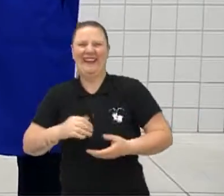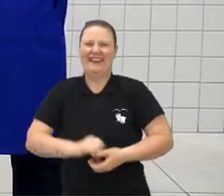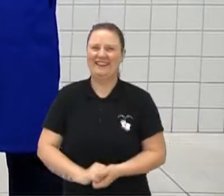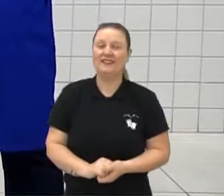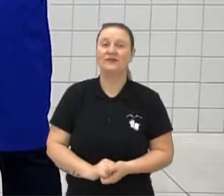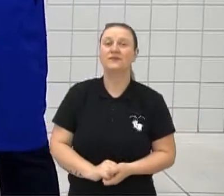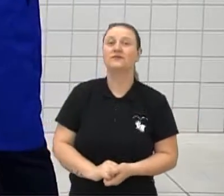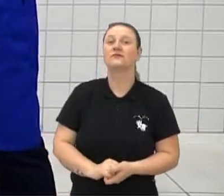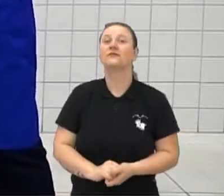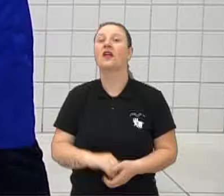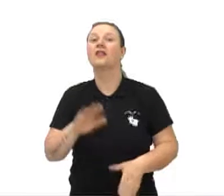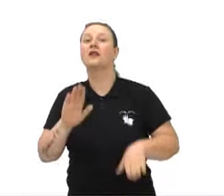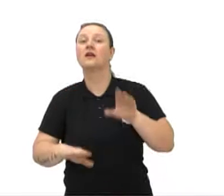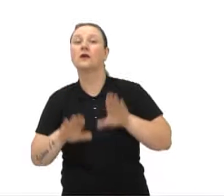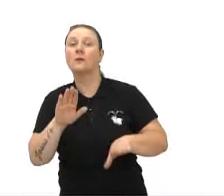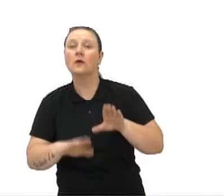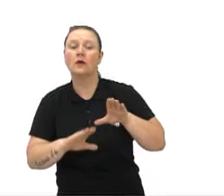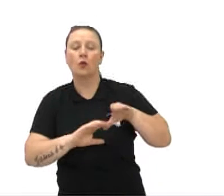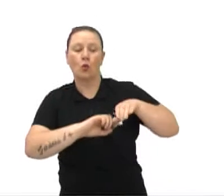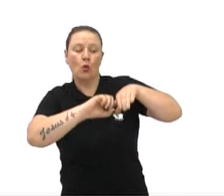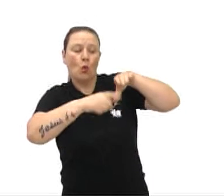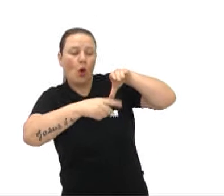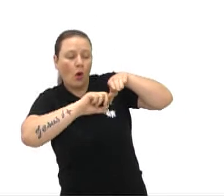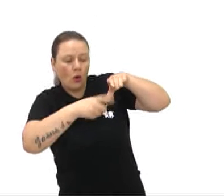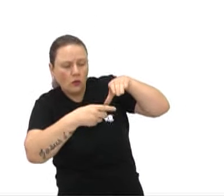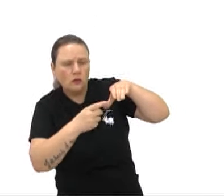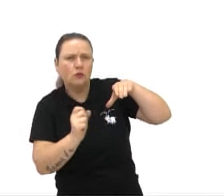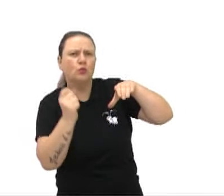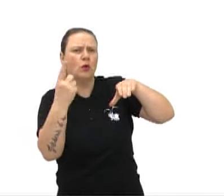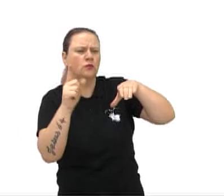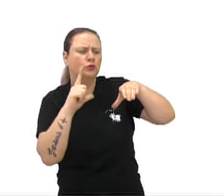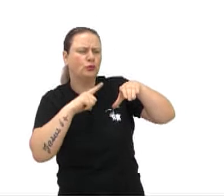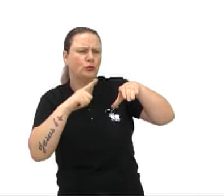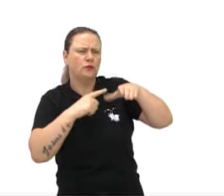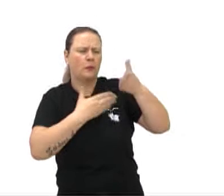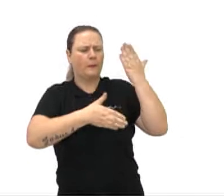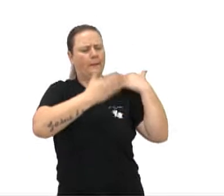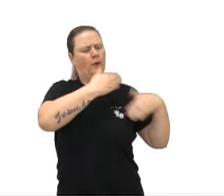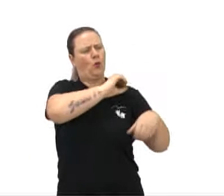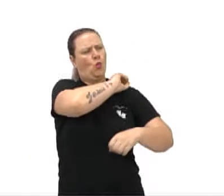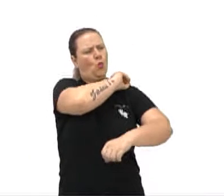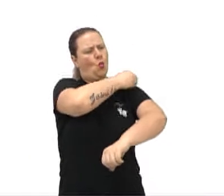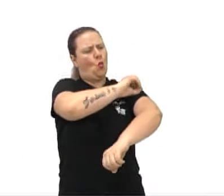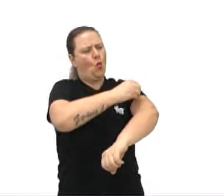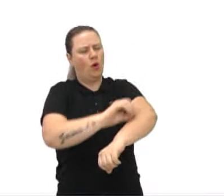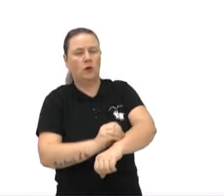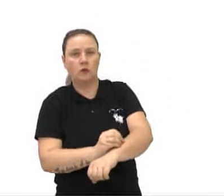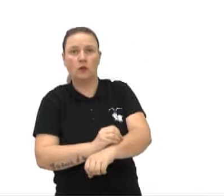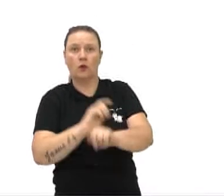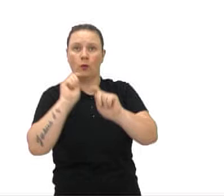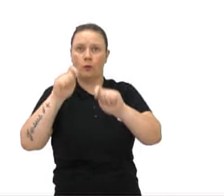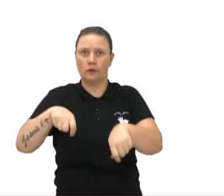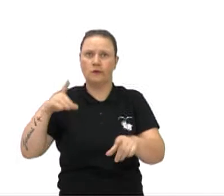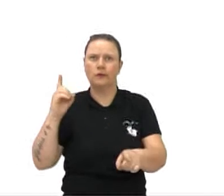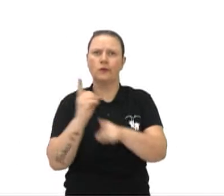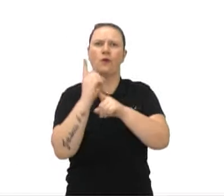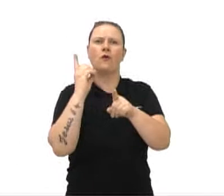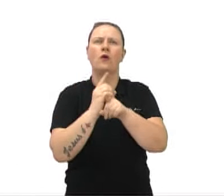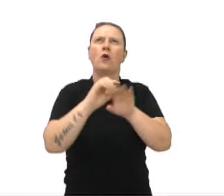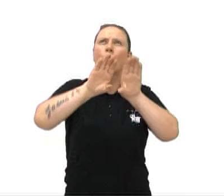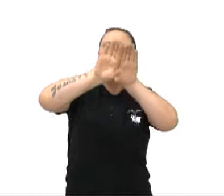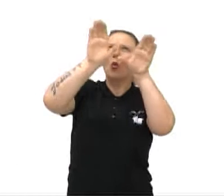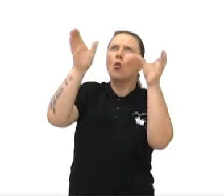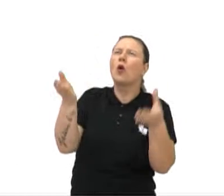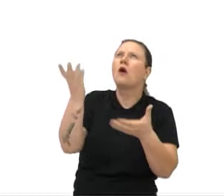Em algumas cavernas, lá no período paleolítico, é possível encontrar registros de pessoas